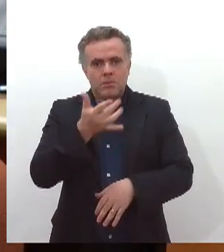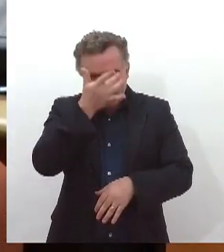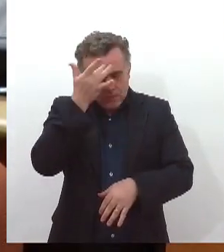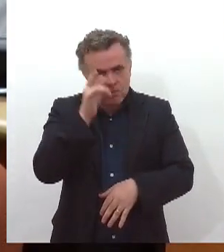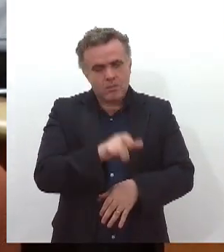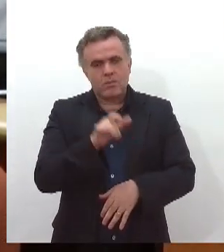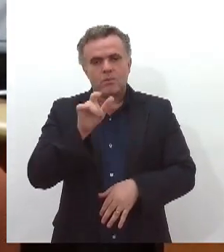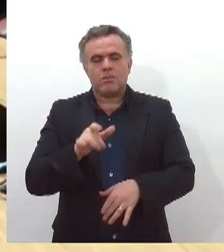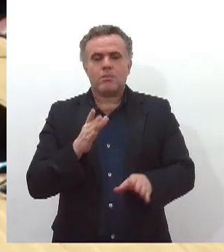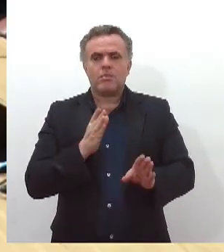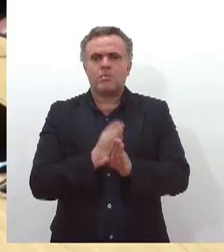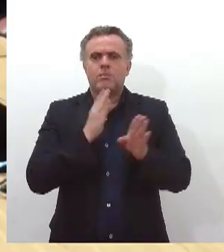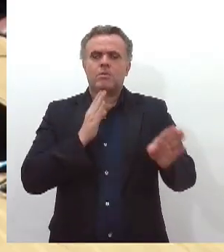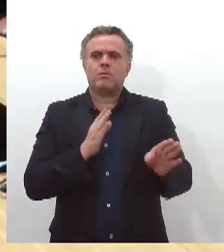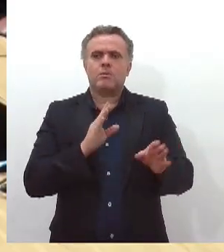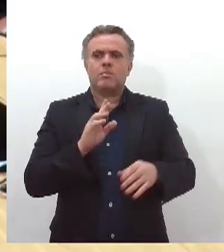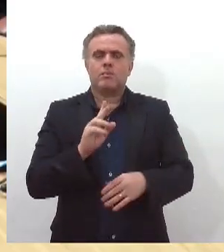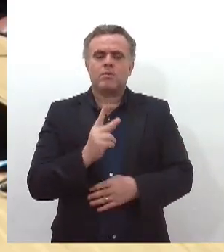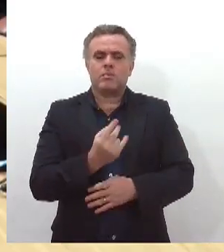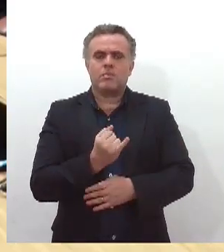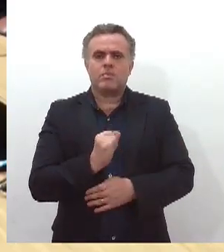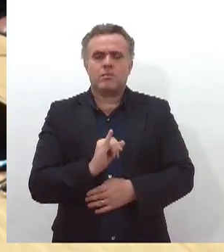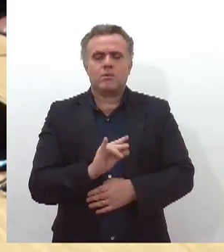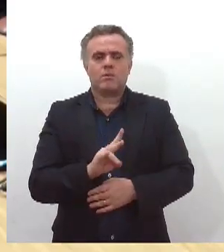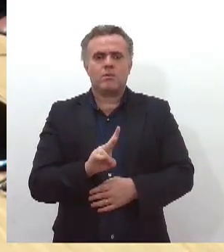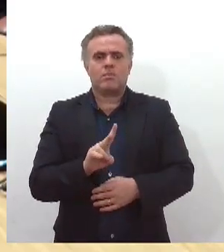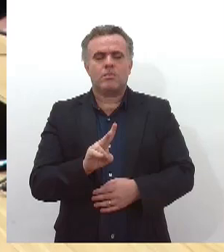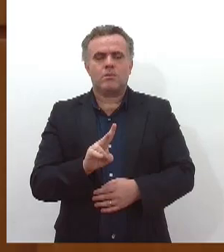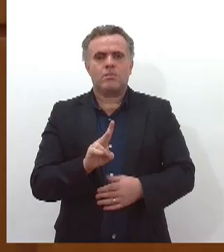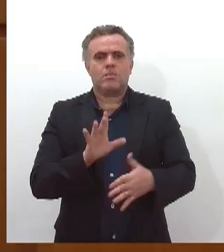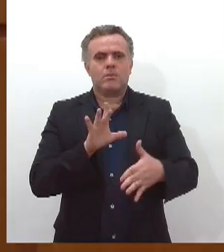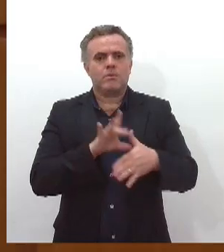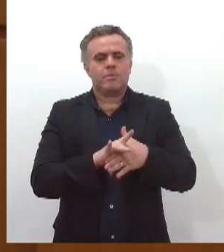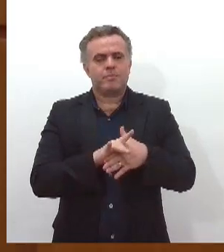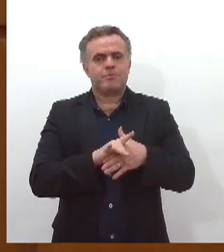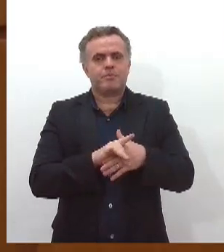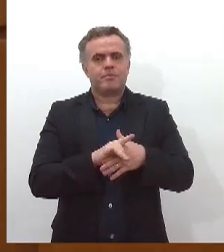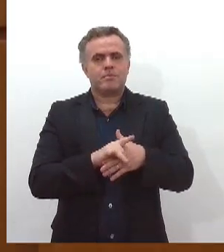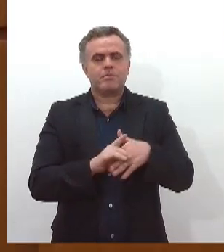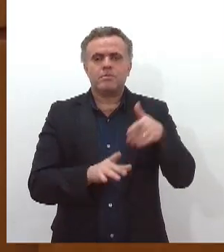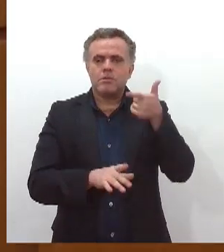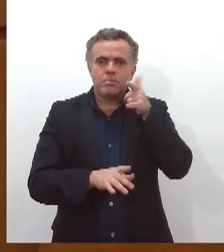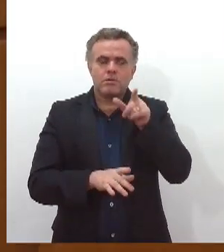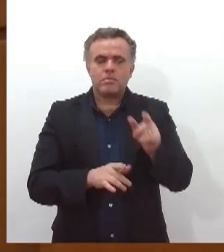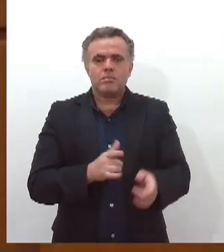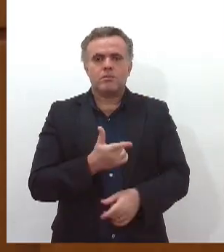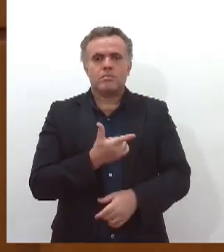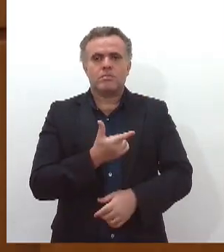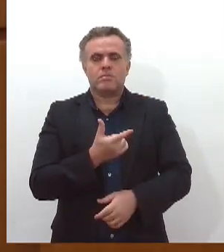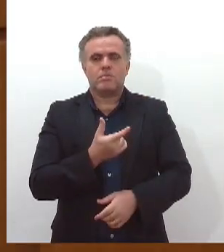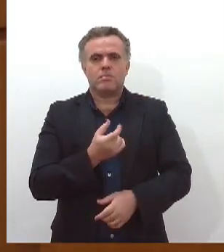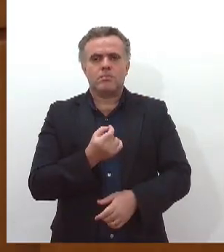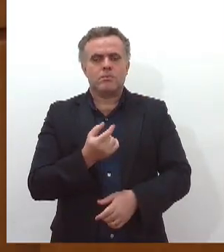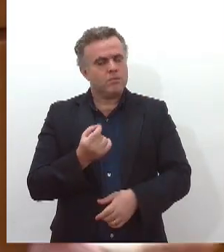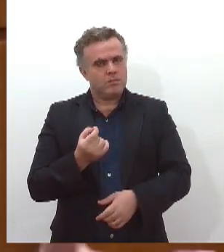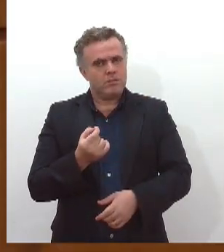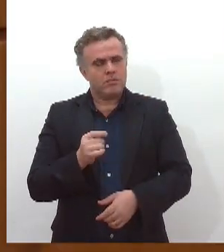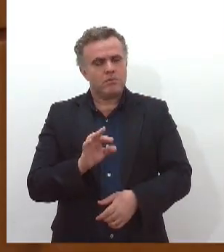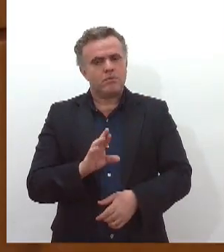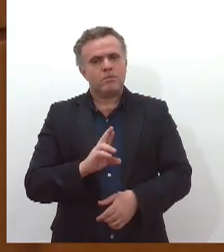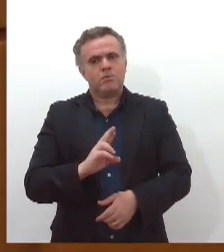com HIV AIDS, que poderão receber o benefício de 200 reais. O líder da situação na lese, deputado Cristiano Cavalcante,